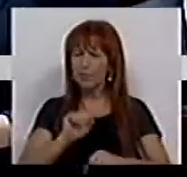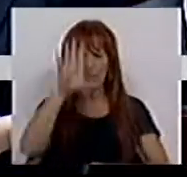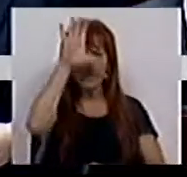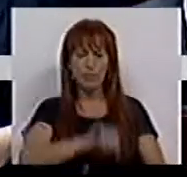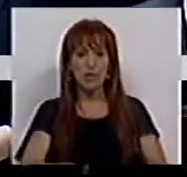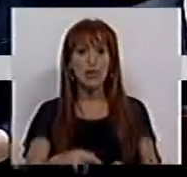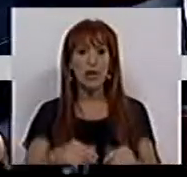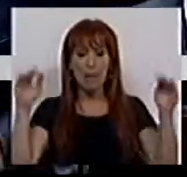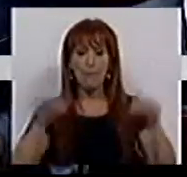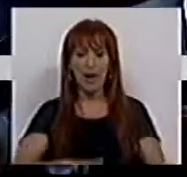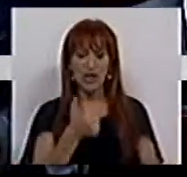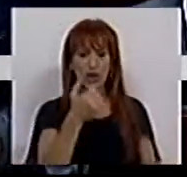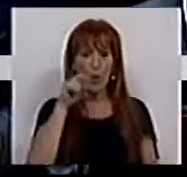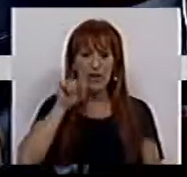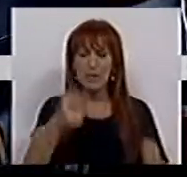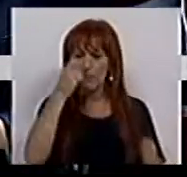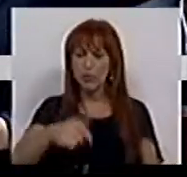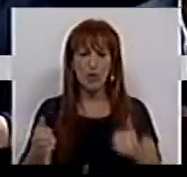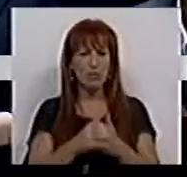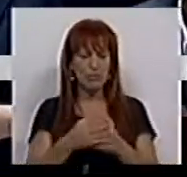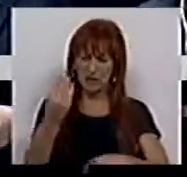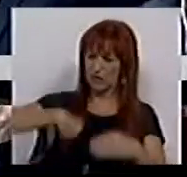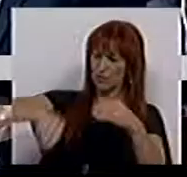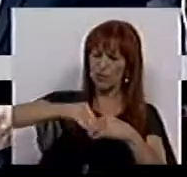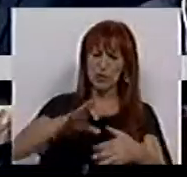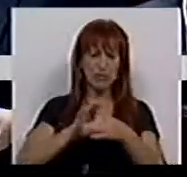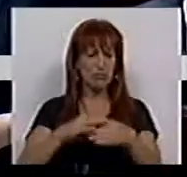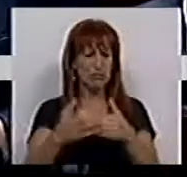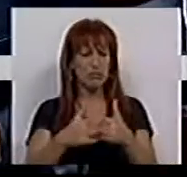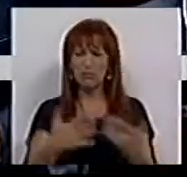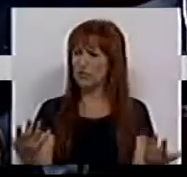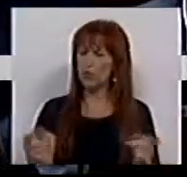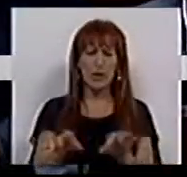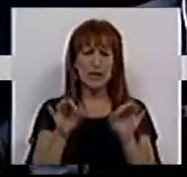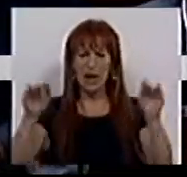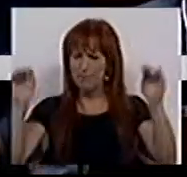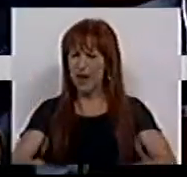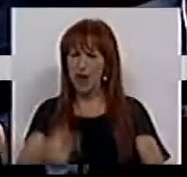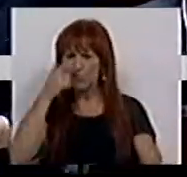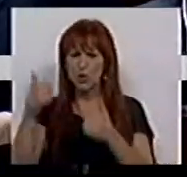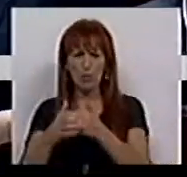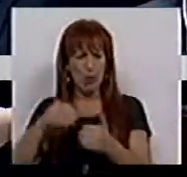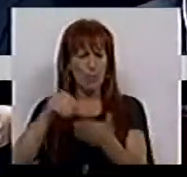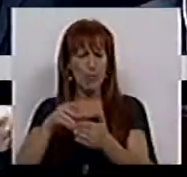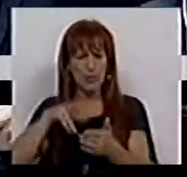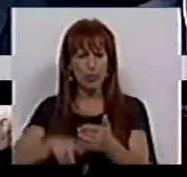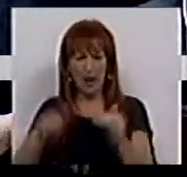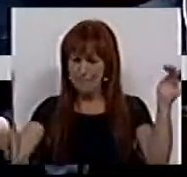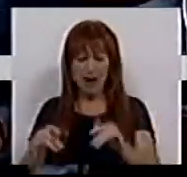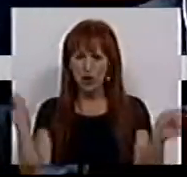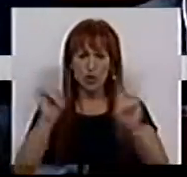Governo. Menos 50 mil idosos com complemento solidário para idosos não significa menos idosos pobres em Portugal.